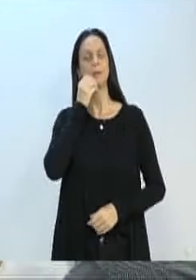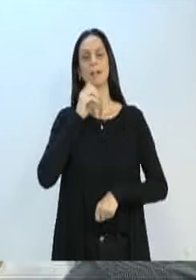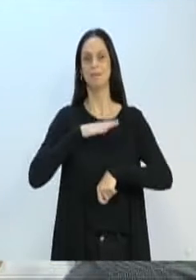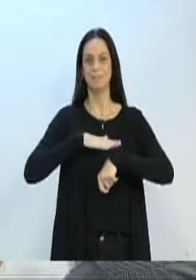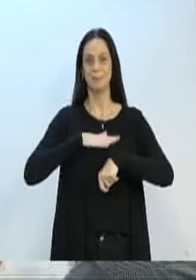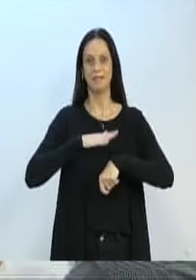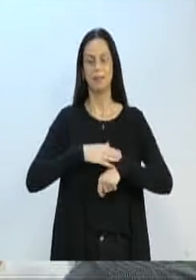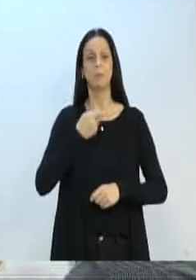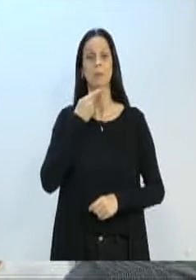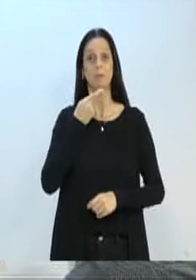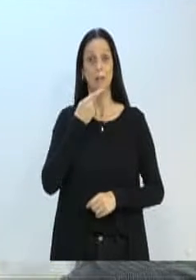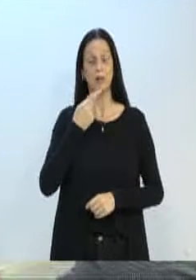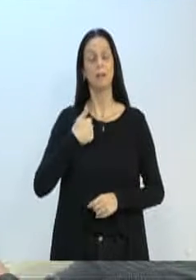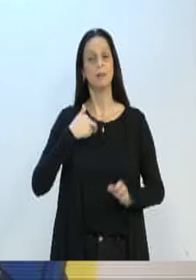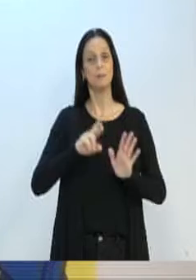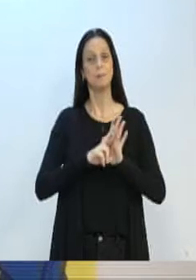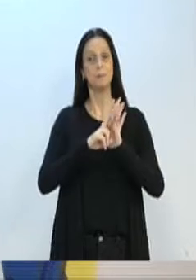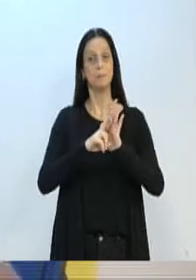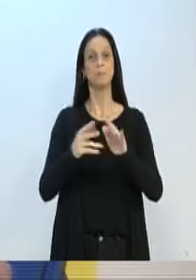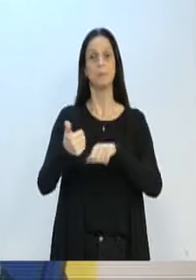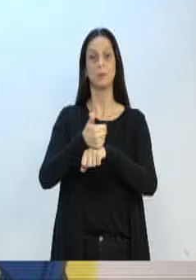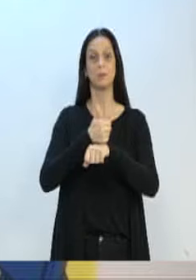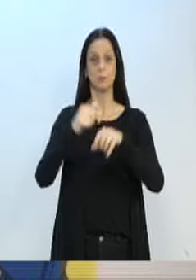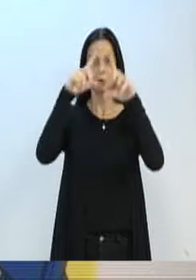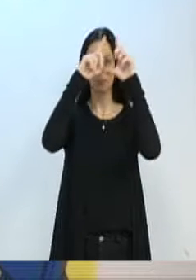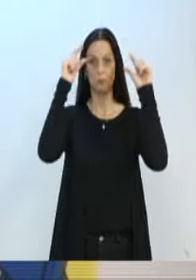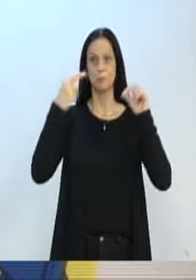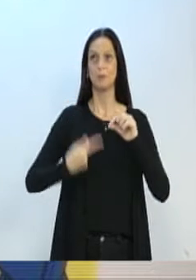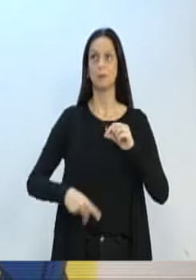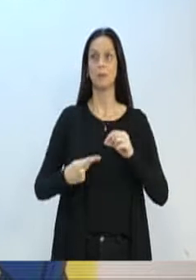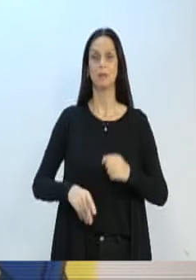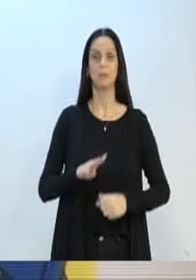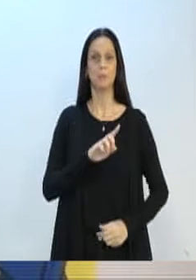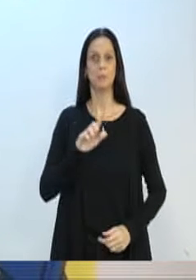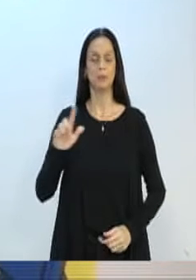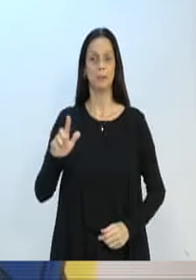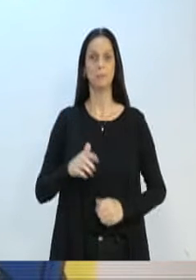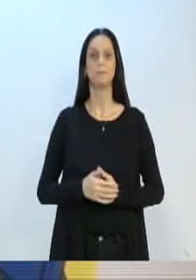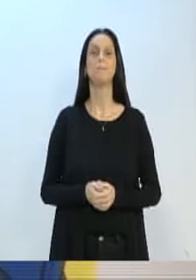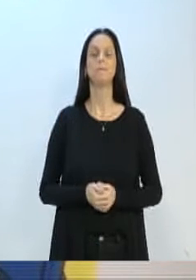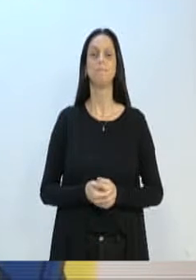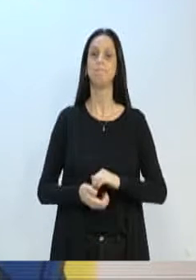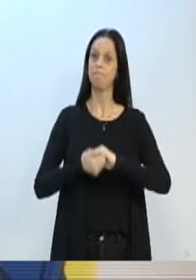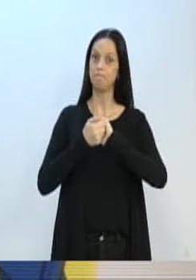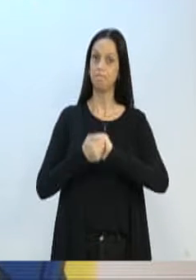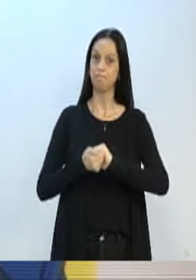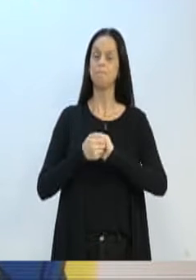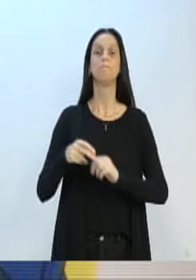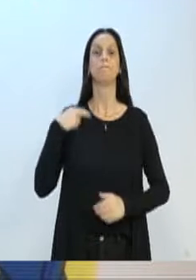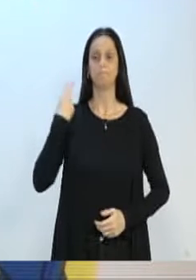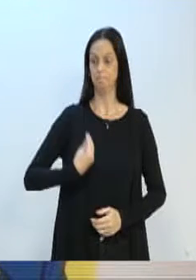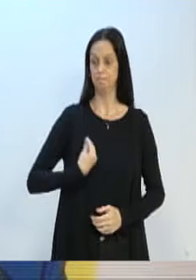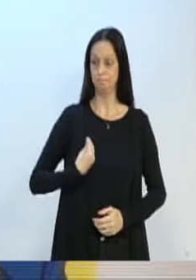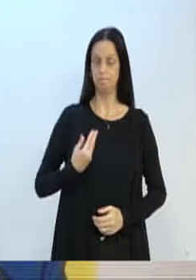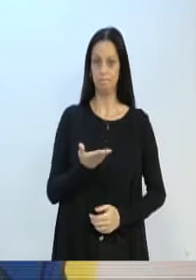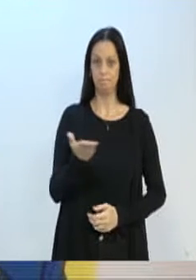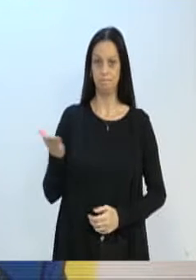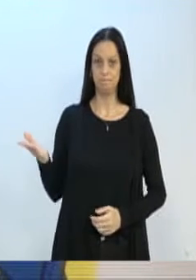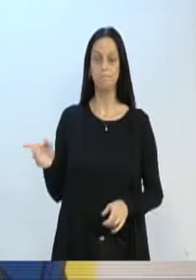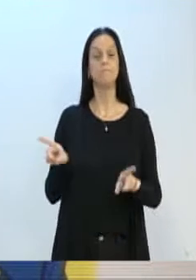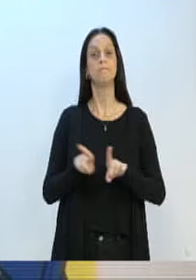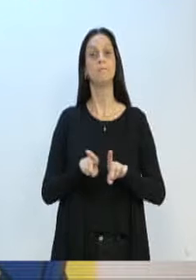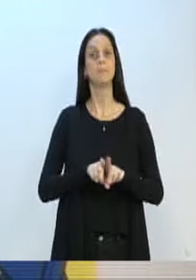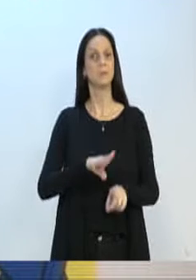para falar em nome dos profissionais de enfermagem da cidade de Blumenau. Gostaria de saudar os vereadores aqui presentes, saudar meus